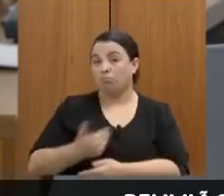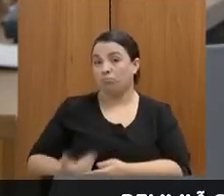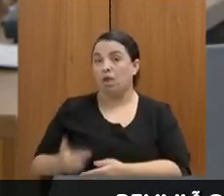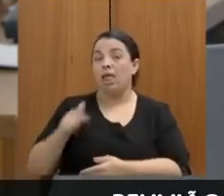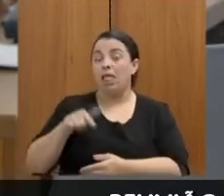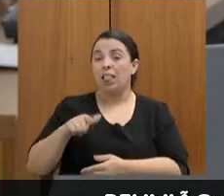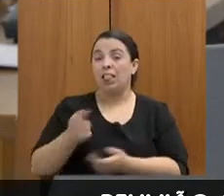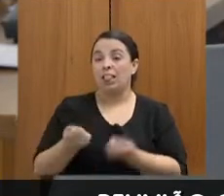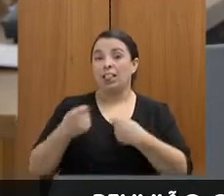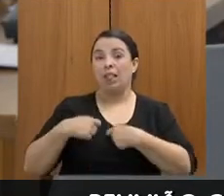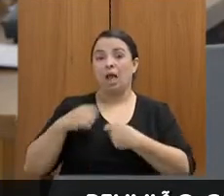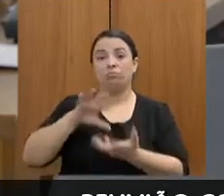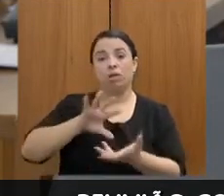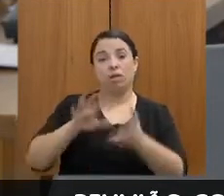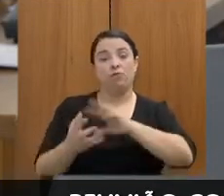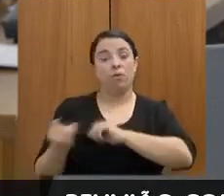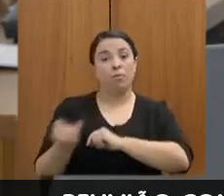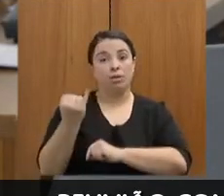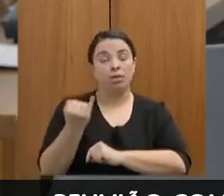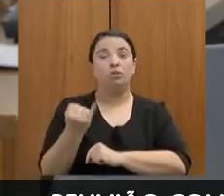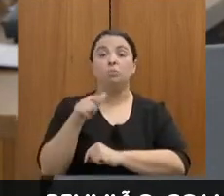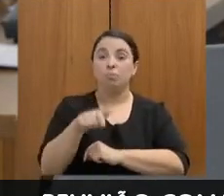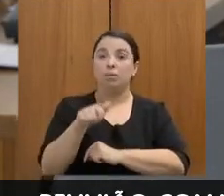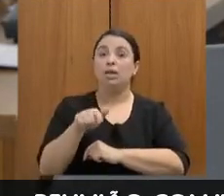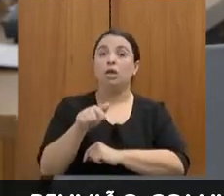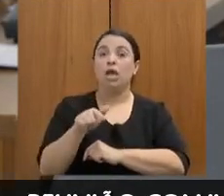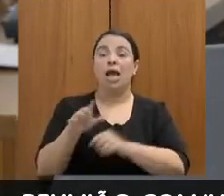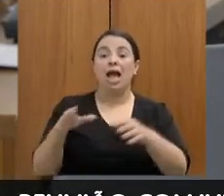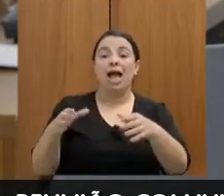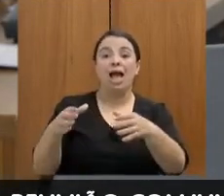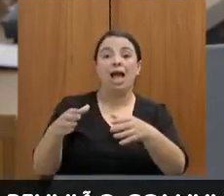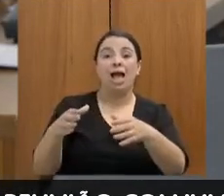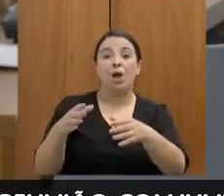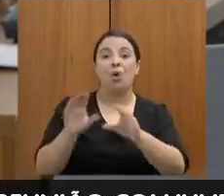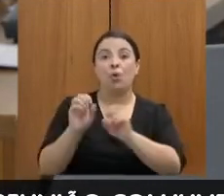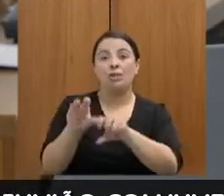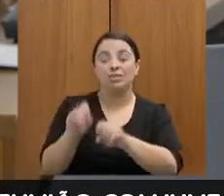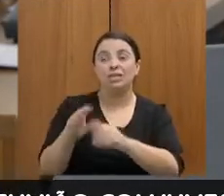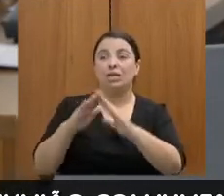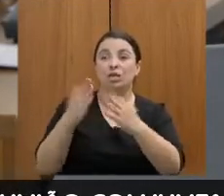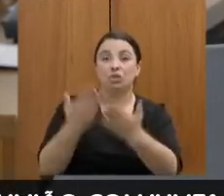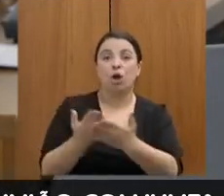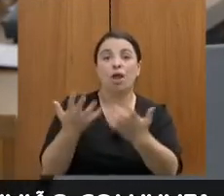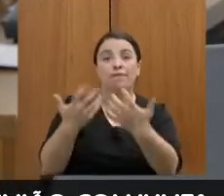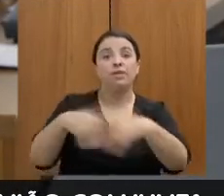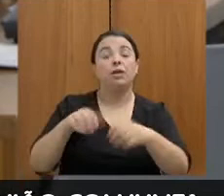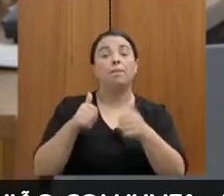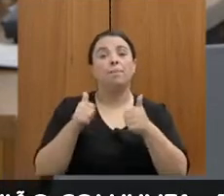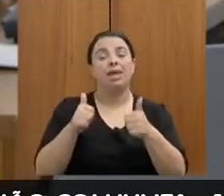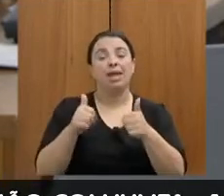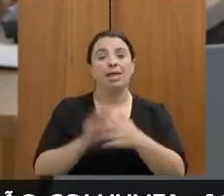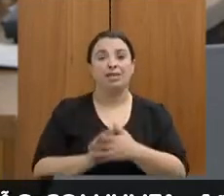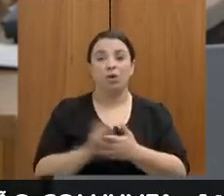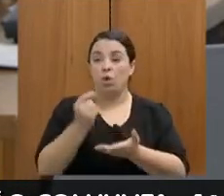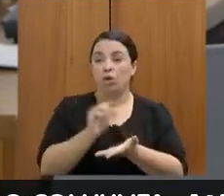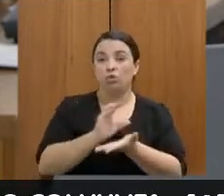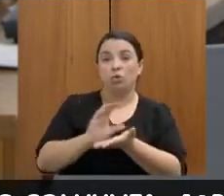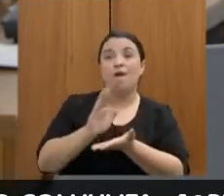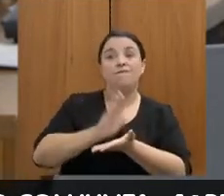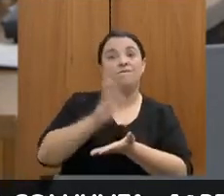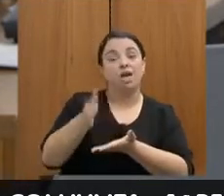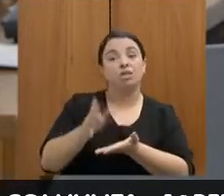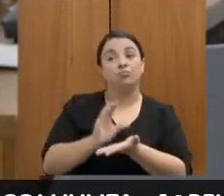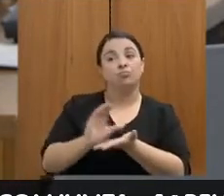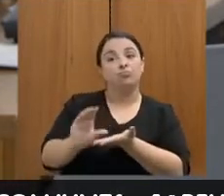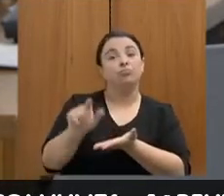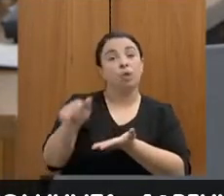pública de ensino funcione bem, a gente precisa que o recurso público vá para os hospitais que atendem na região metropolitana, hospitais da FEMIG,